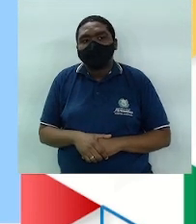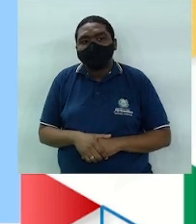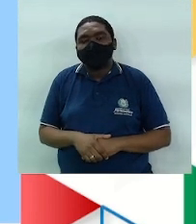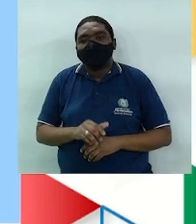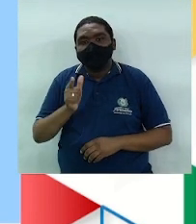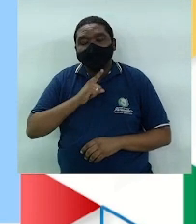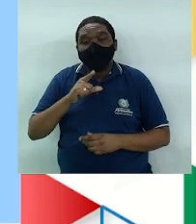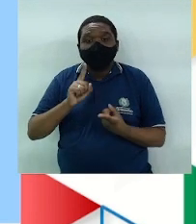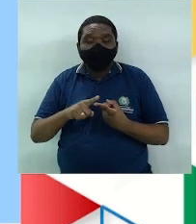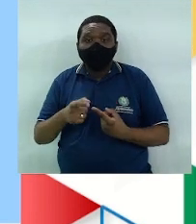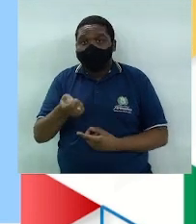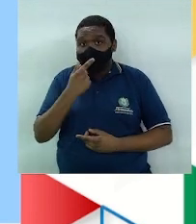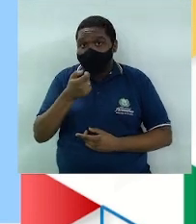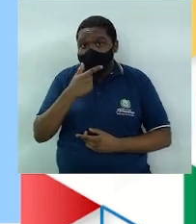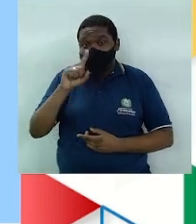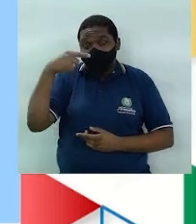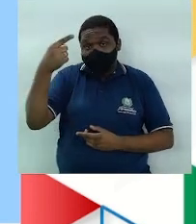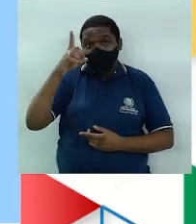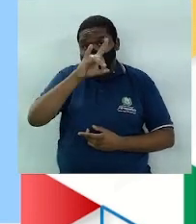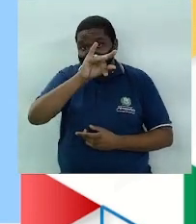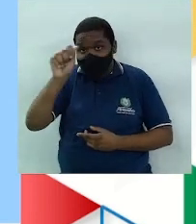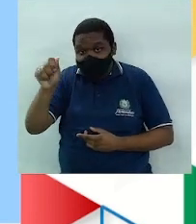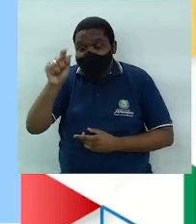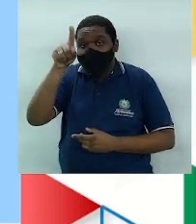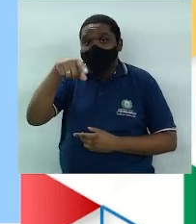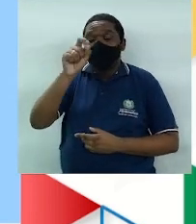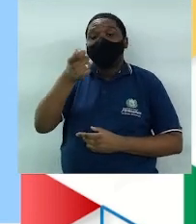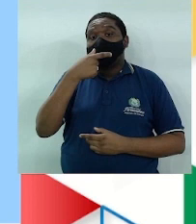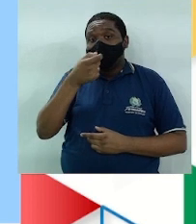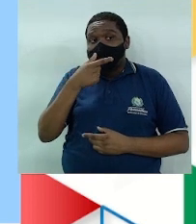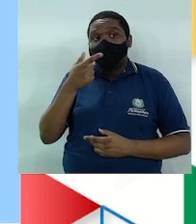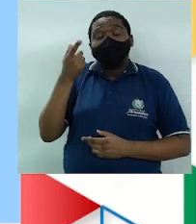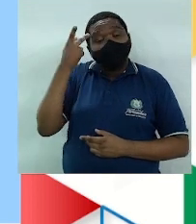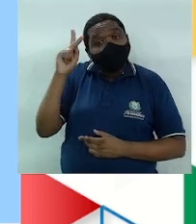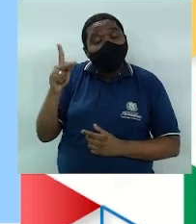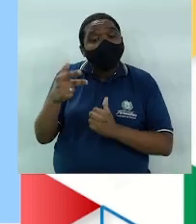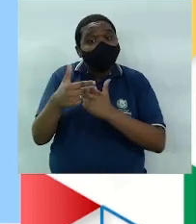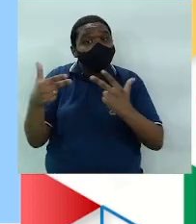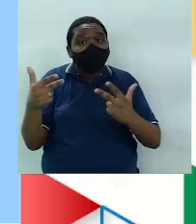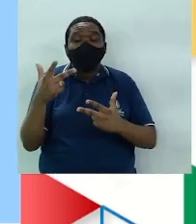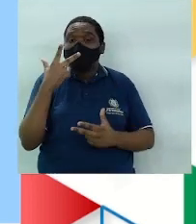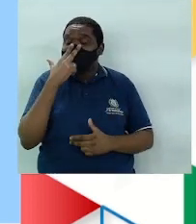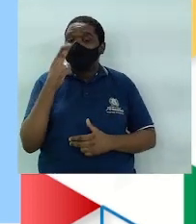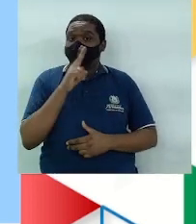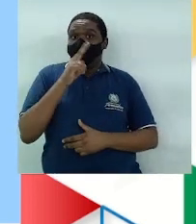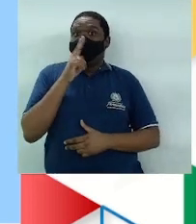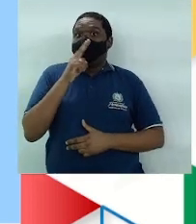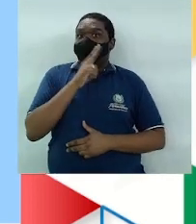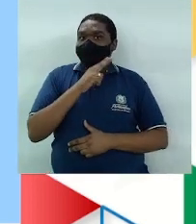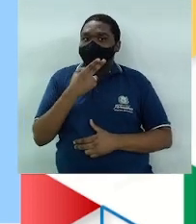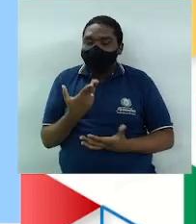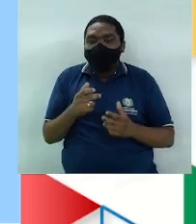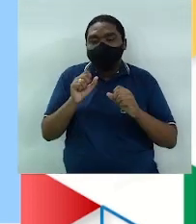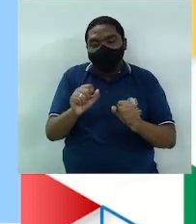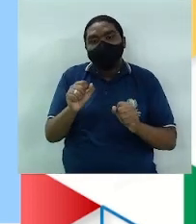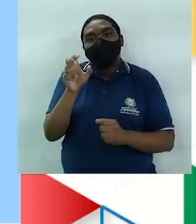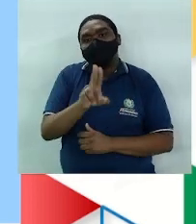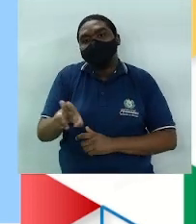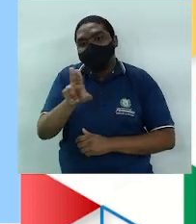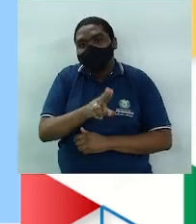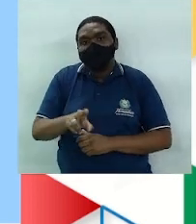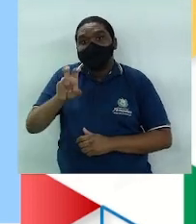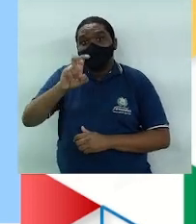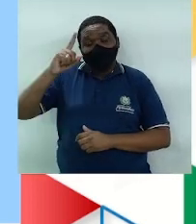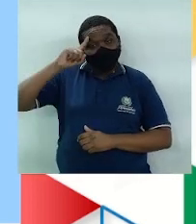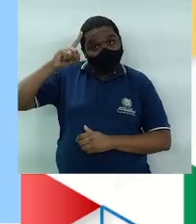Pílula do dia seguinte. É um método contraceptivo para situações de emergência, o que pode ser usado até